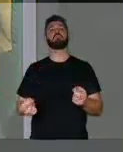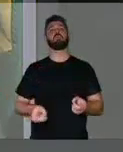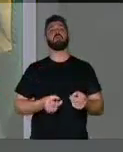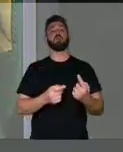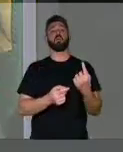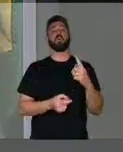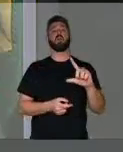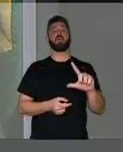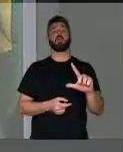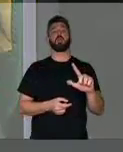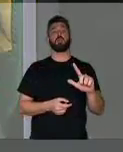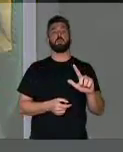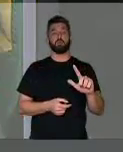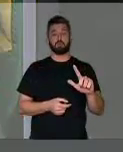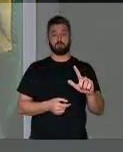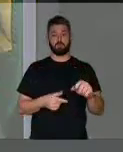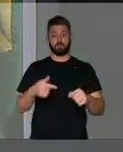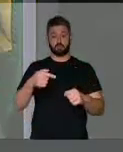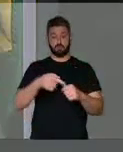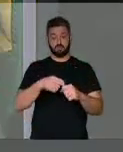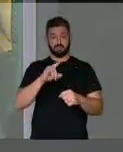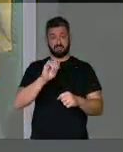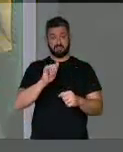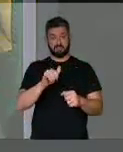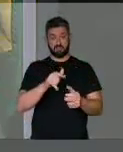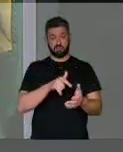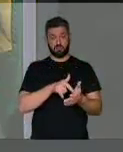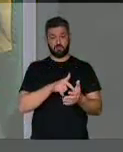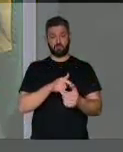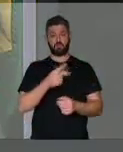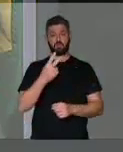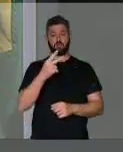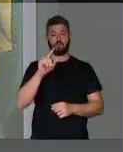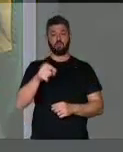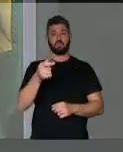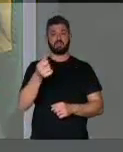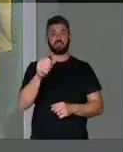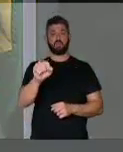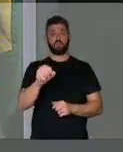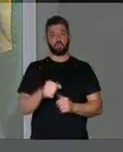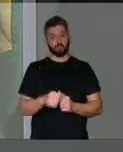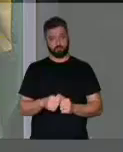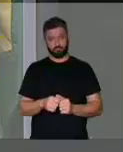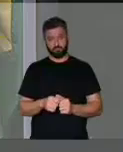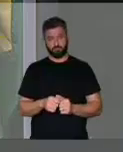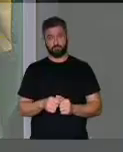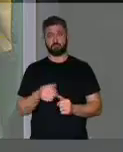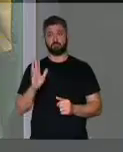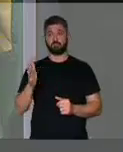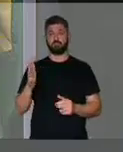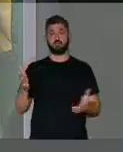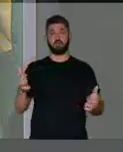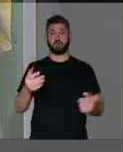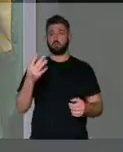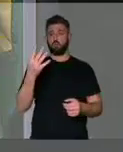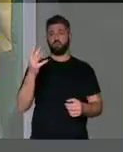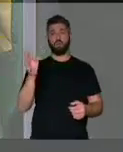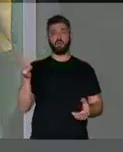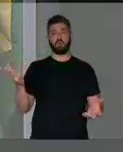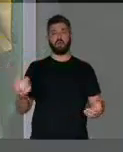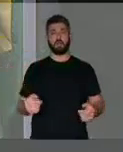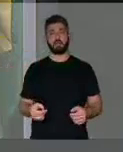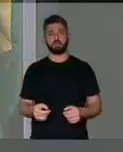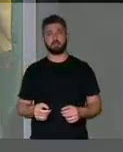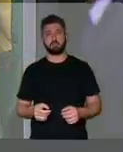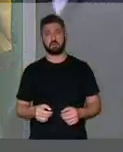vender um litro de óleo diesel por 2,68 na bomba. Nós estamos chegando a R$,00.